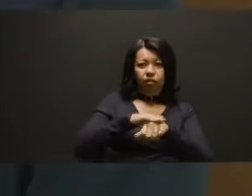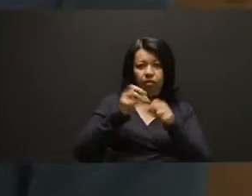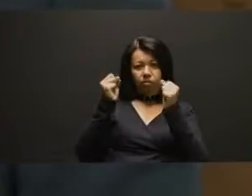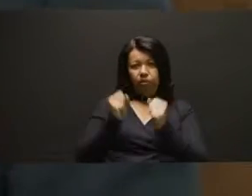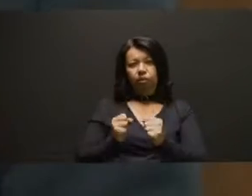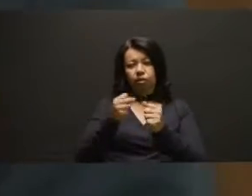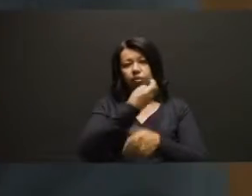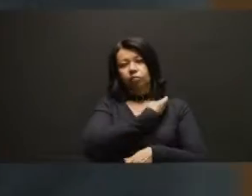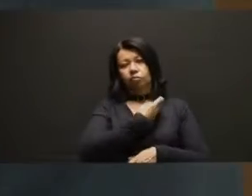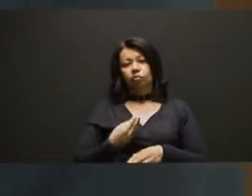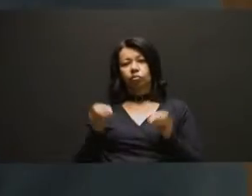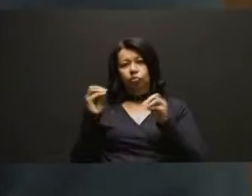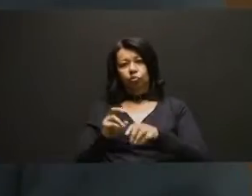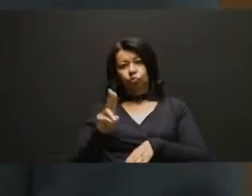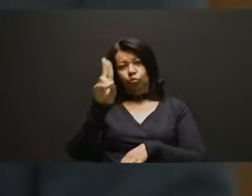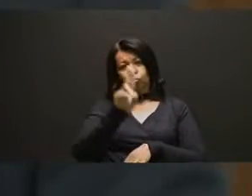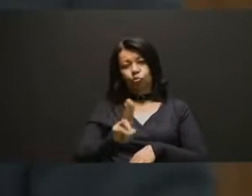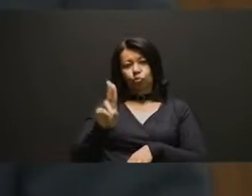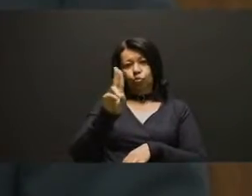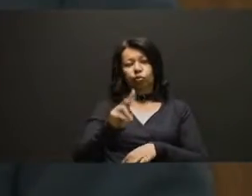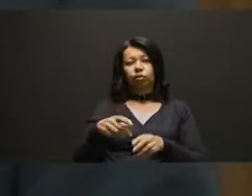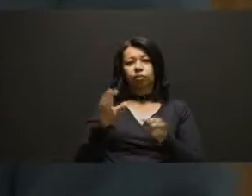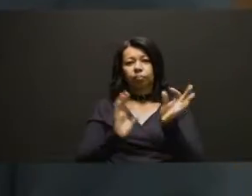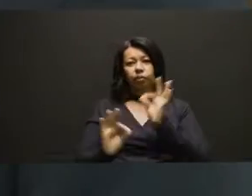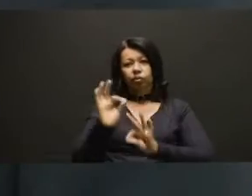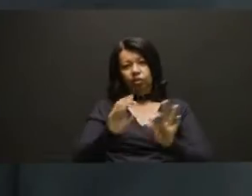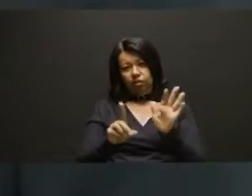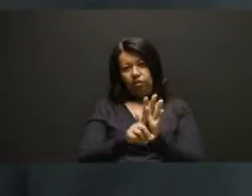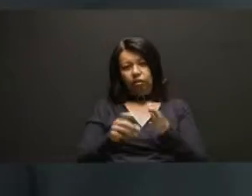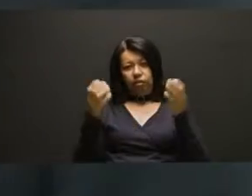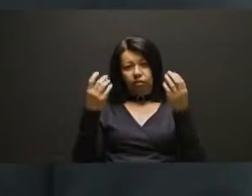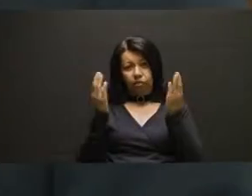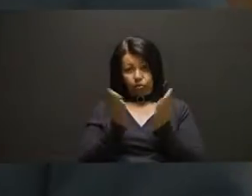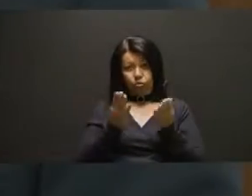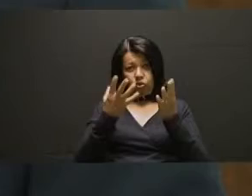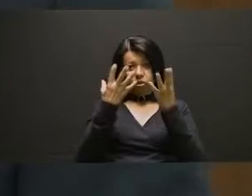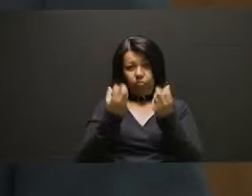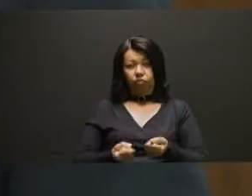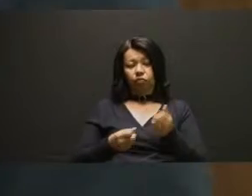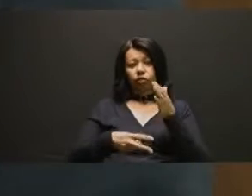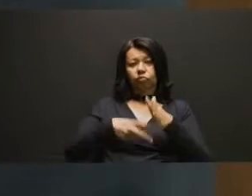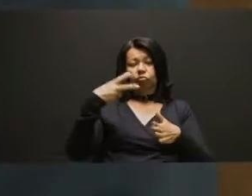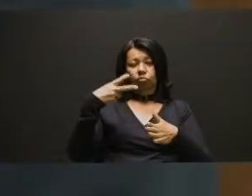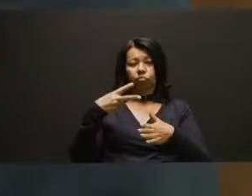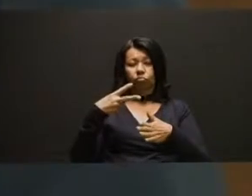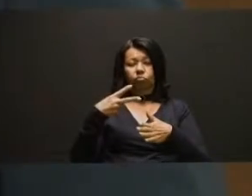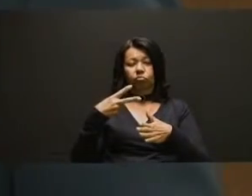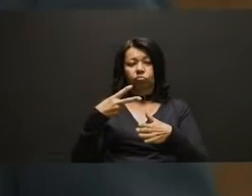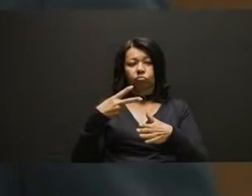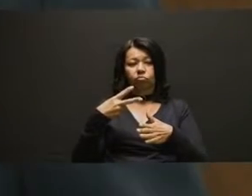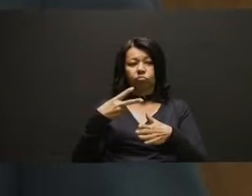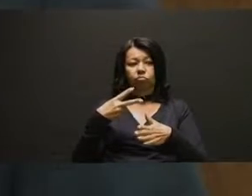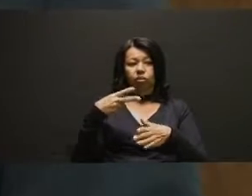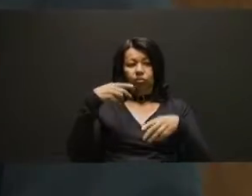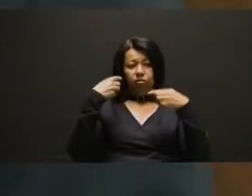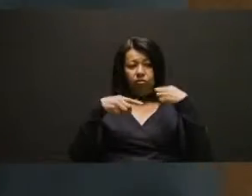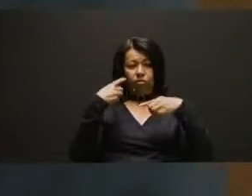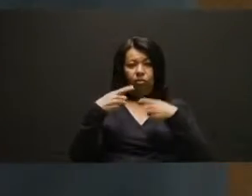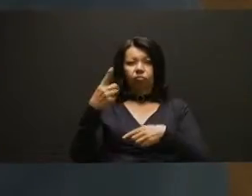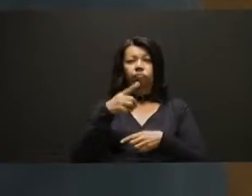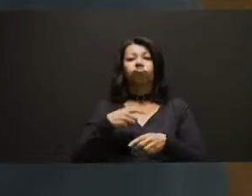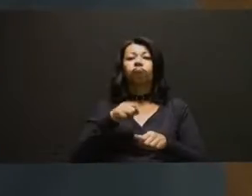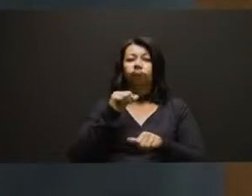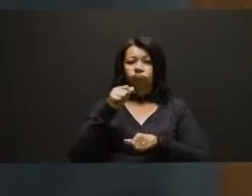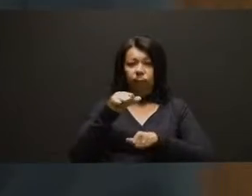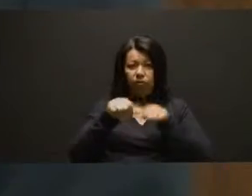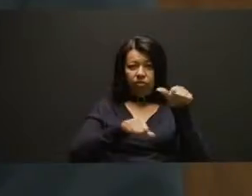a implantação e execução desse projeto de lei, em que hoje é aprovada em segunda discussão, agora aguarda somente a sanção do prefeito e virá realmente uma lei a